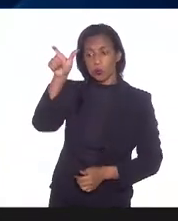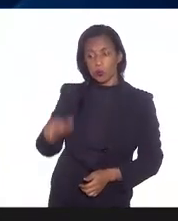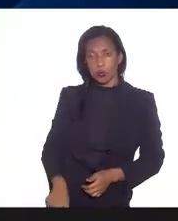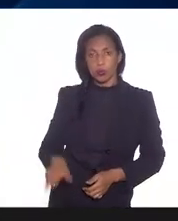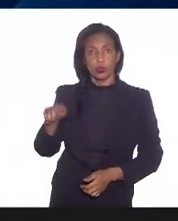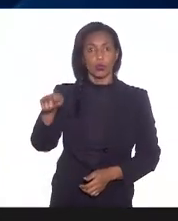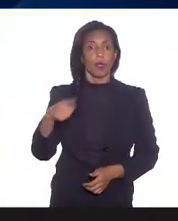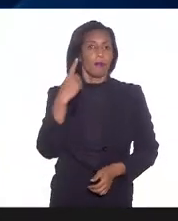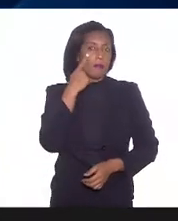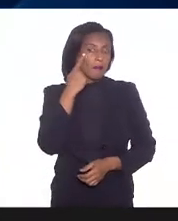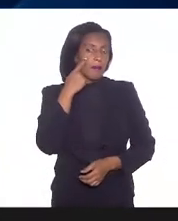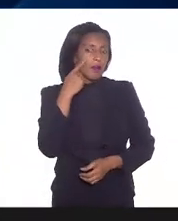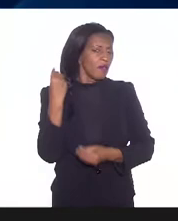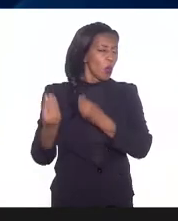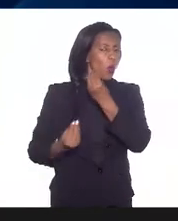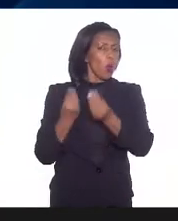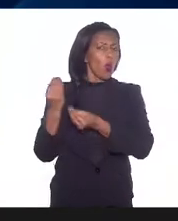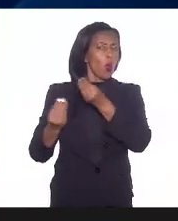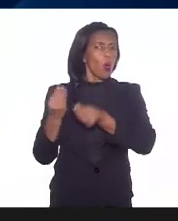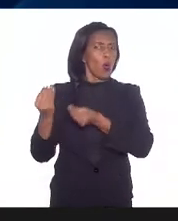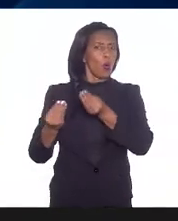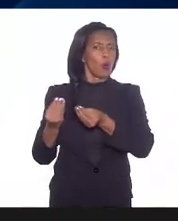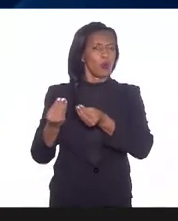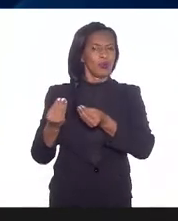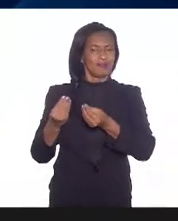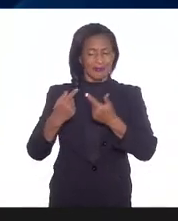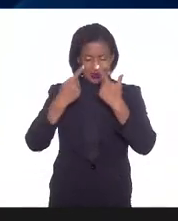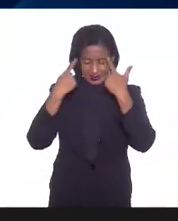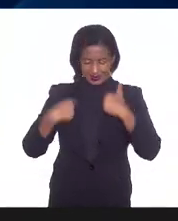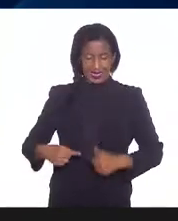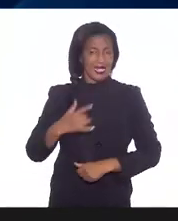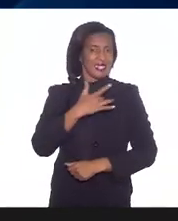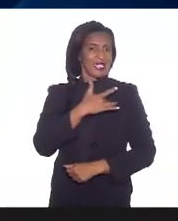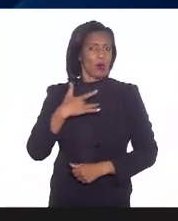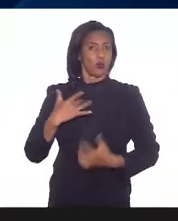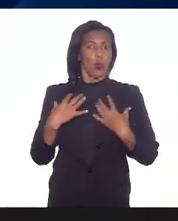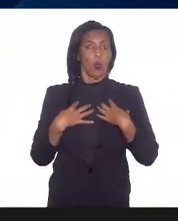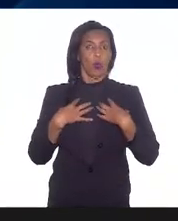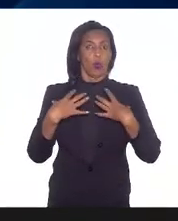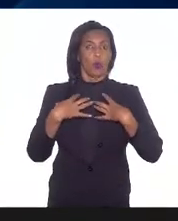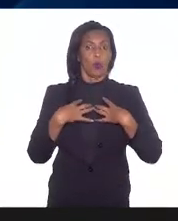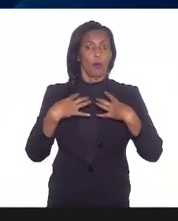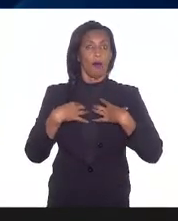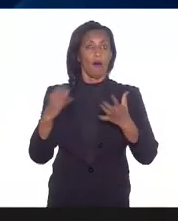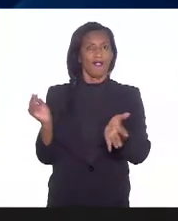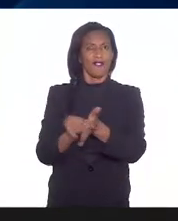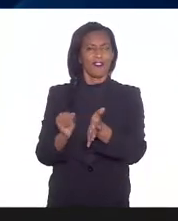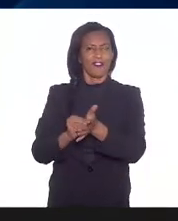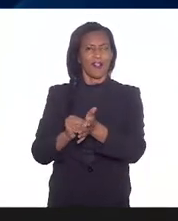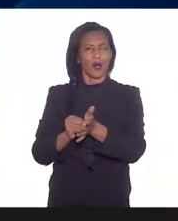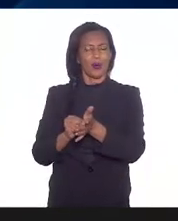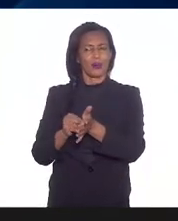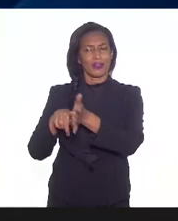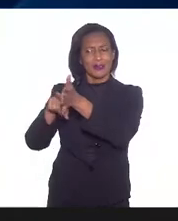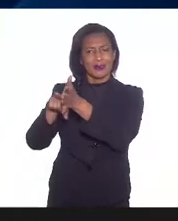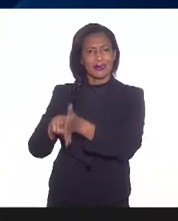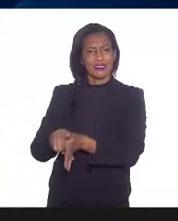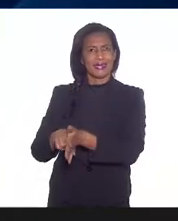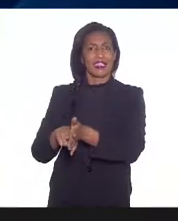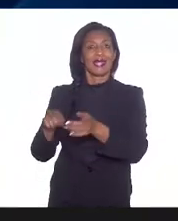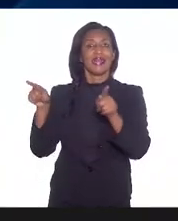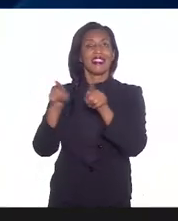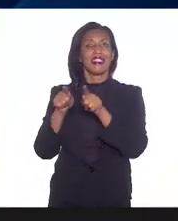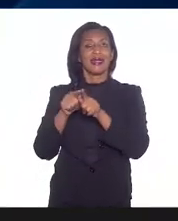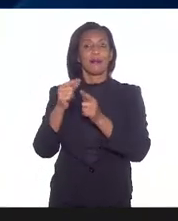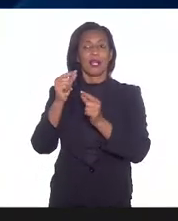para ver realmente como é que está o comprometimento ou não do pulmão e a falta de exame de RT-PCR porque o que a